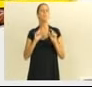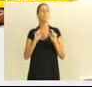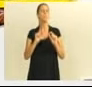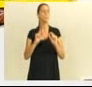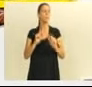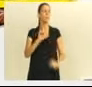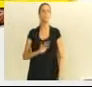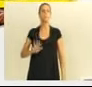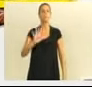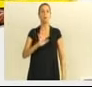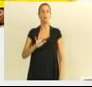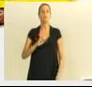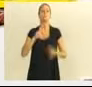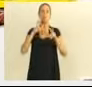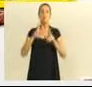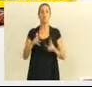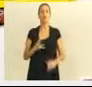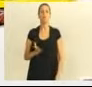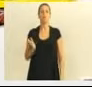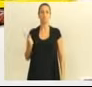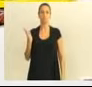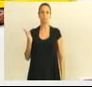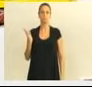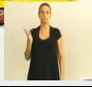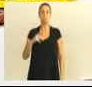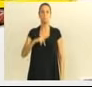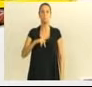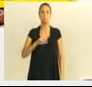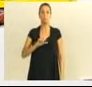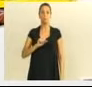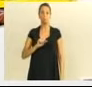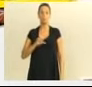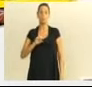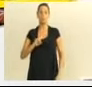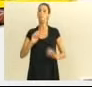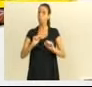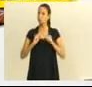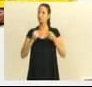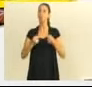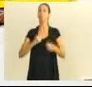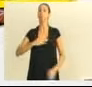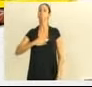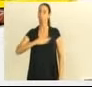imagens aí. O PSD defende o Napoleão mais que ninguém.